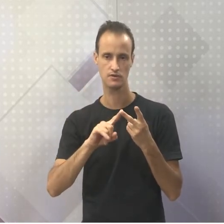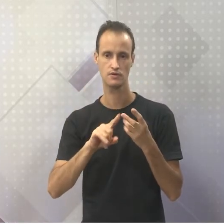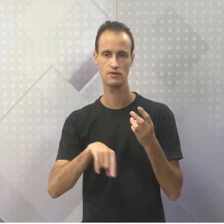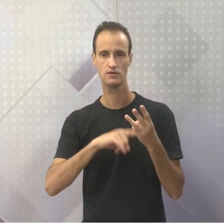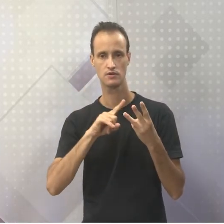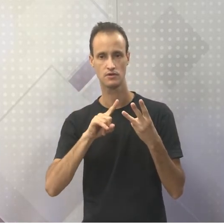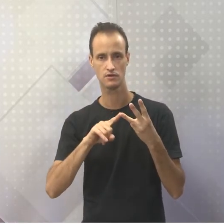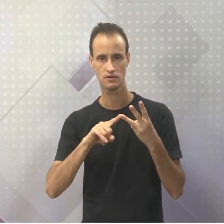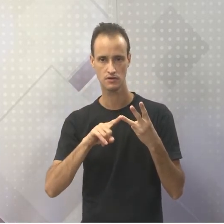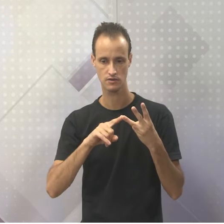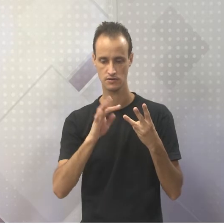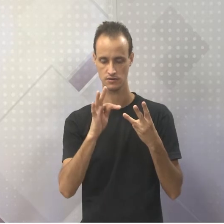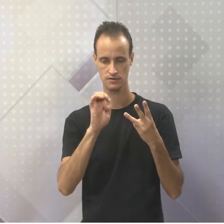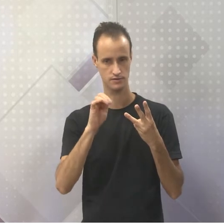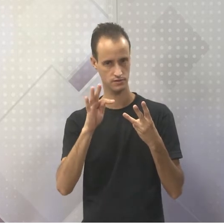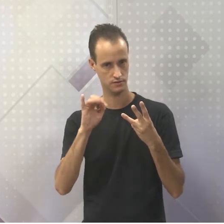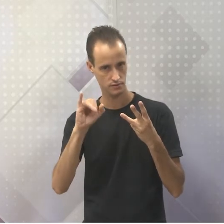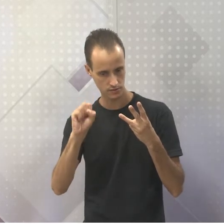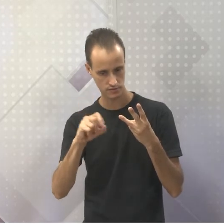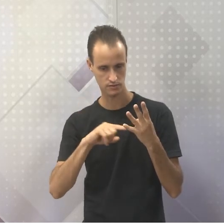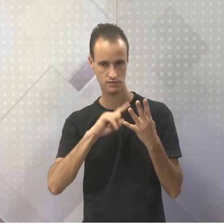tetes,